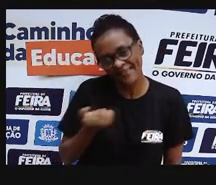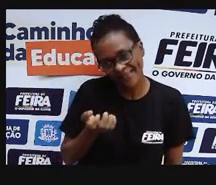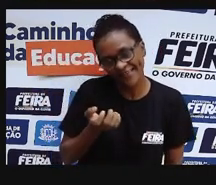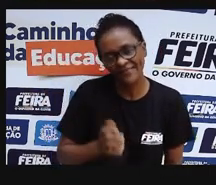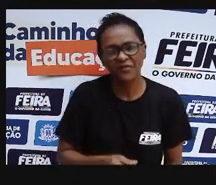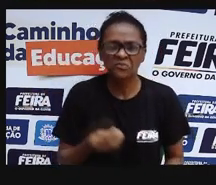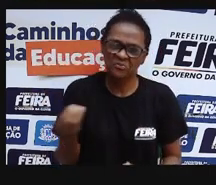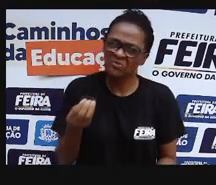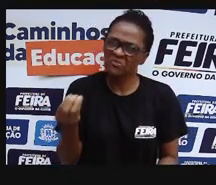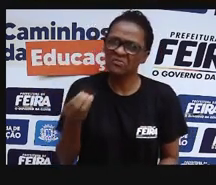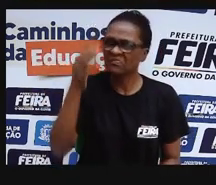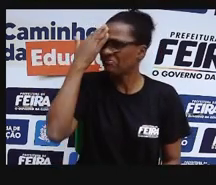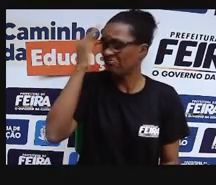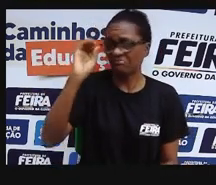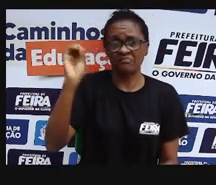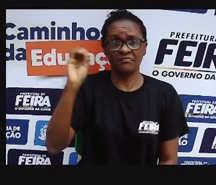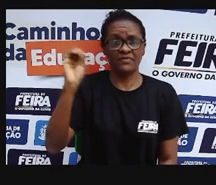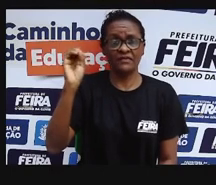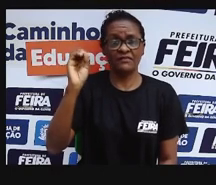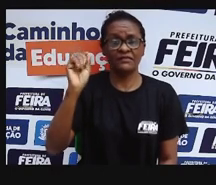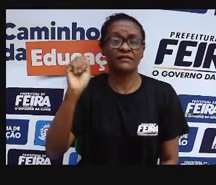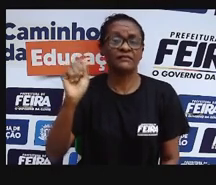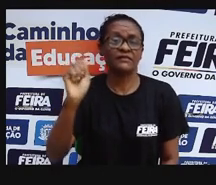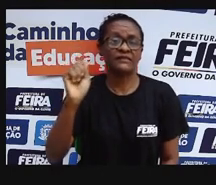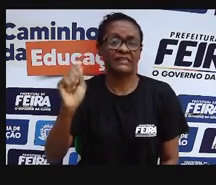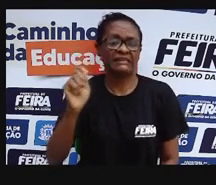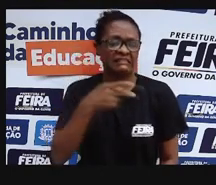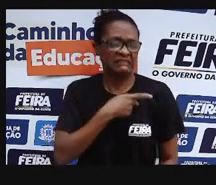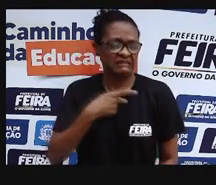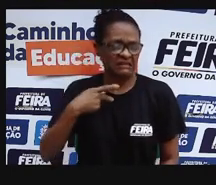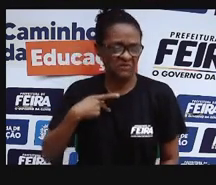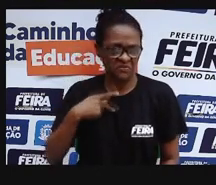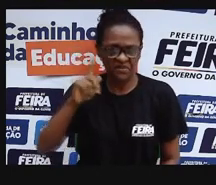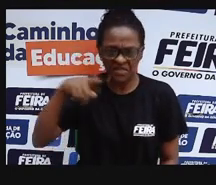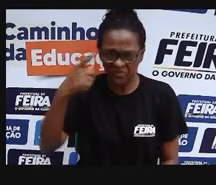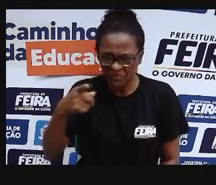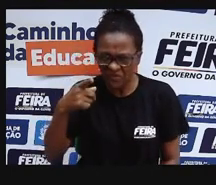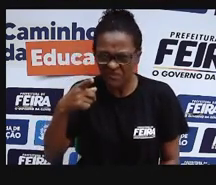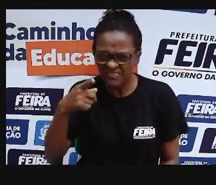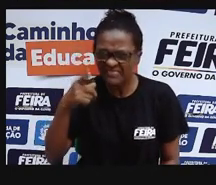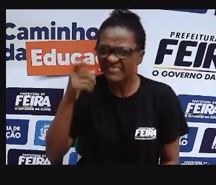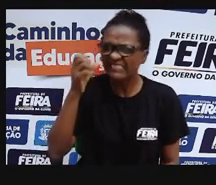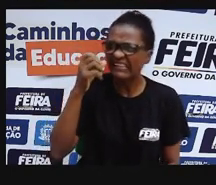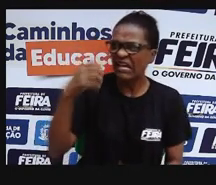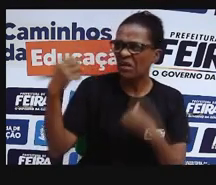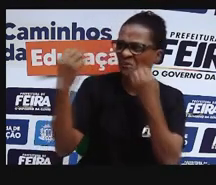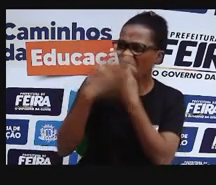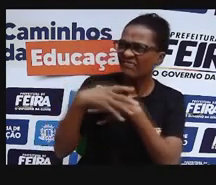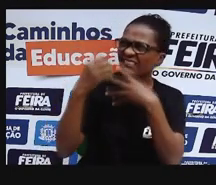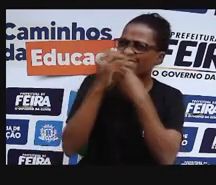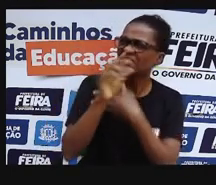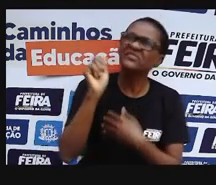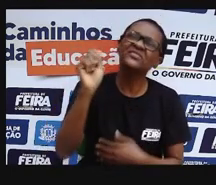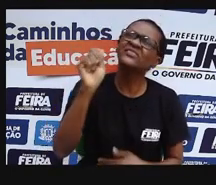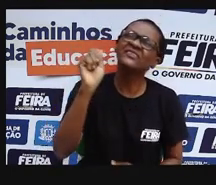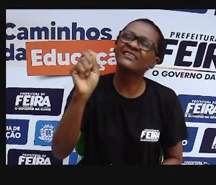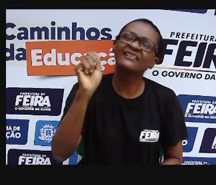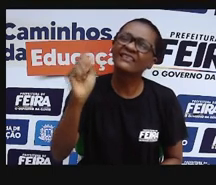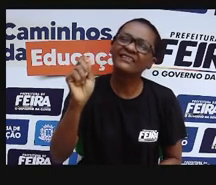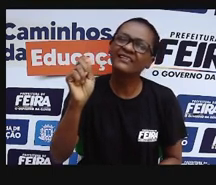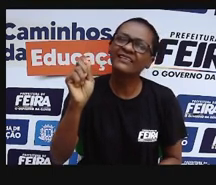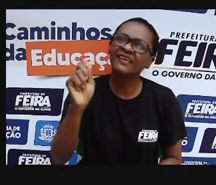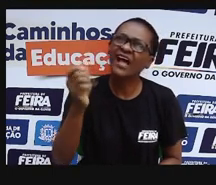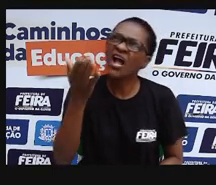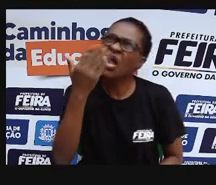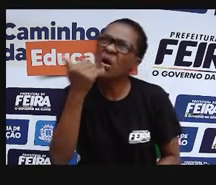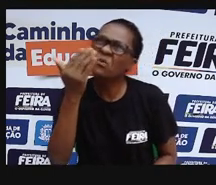Vai a pró? A senhora disse que a gente está falando de saúde, vai estudar saúde e me traz essa música? O que é, então, que